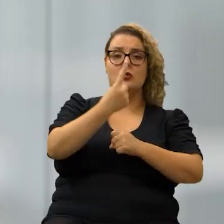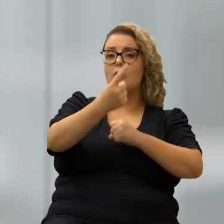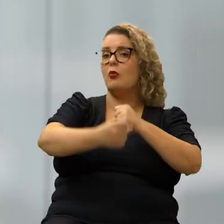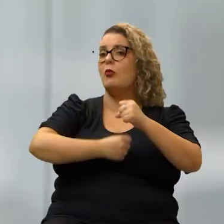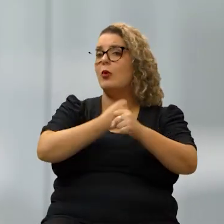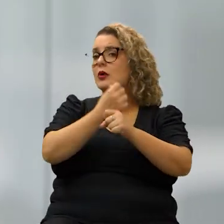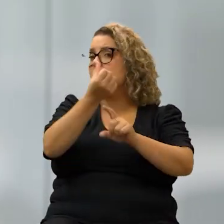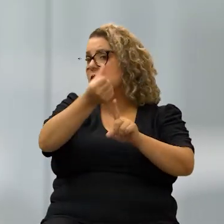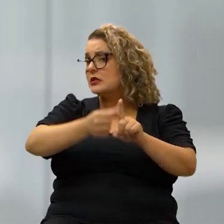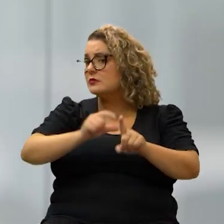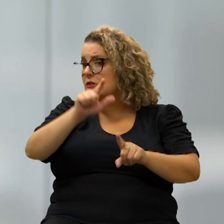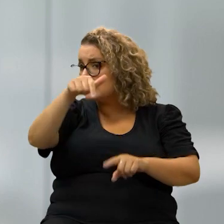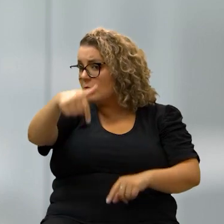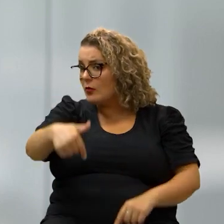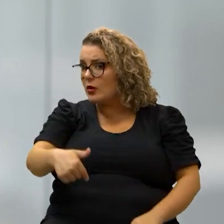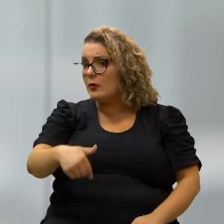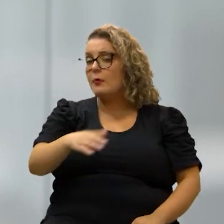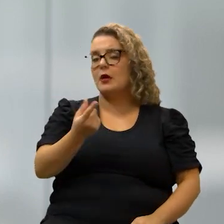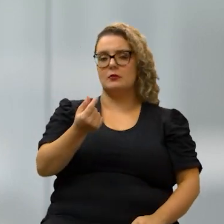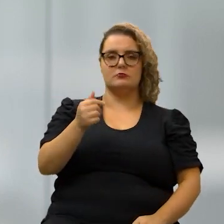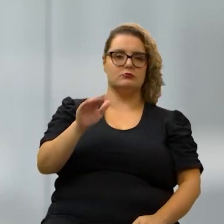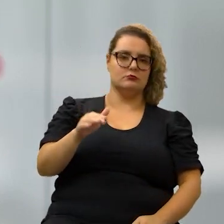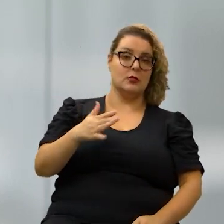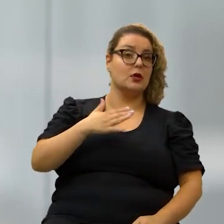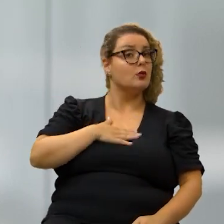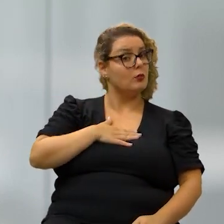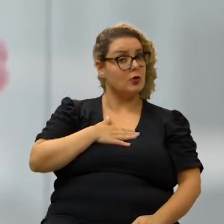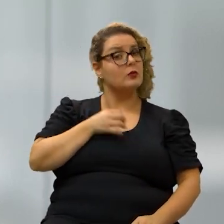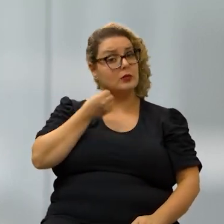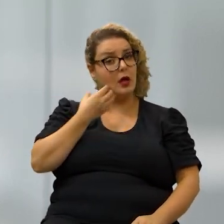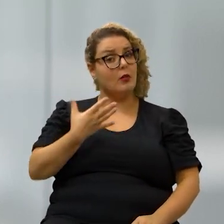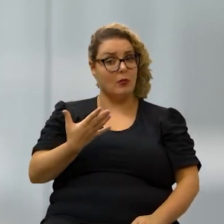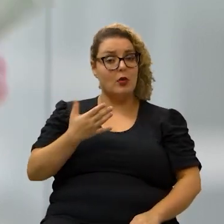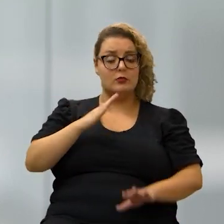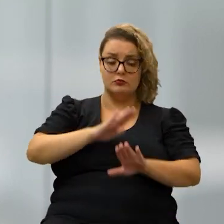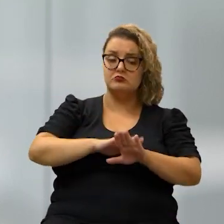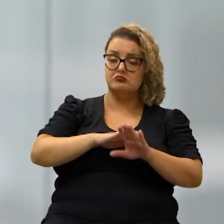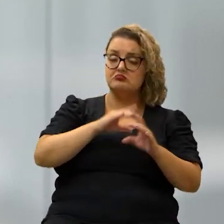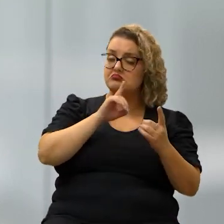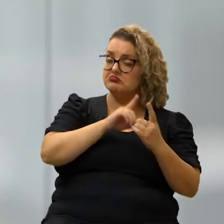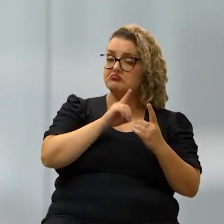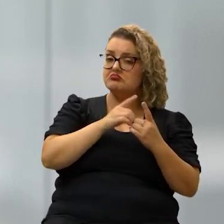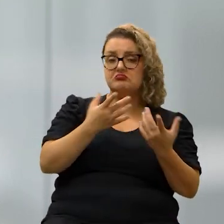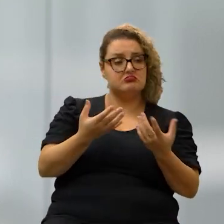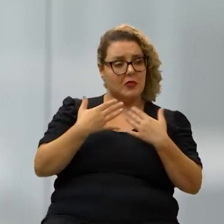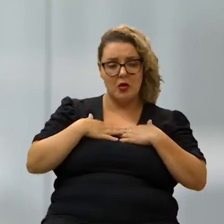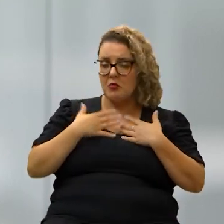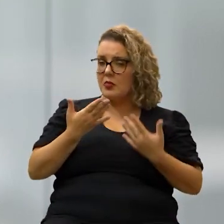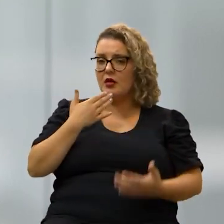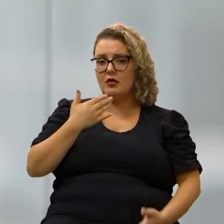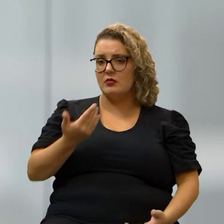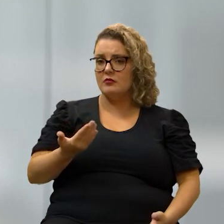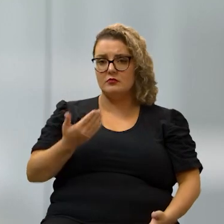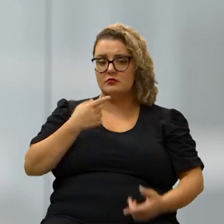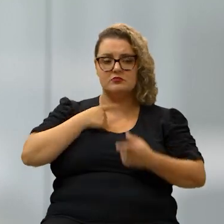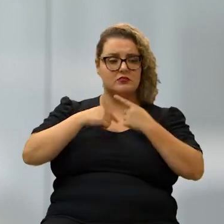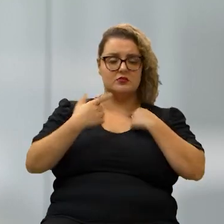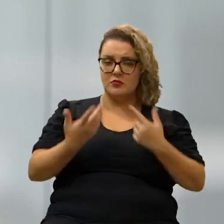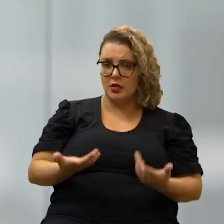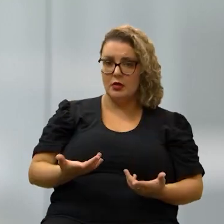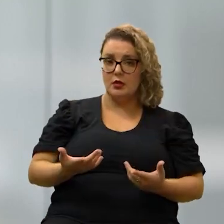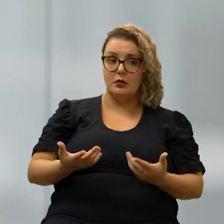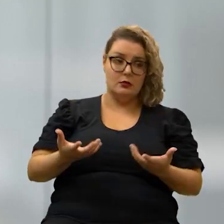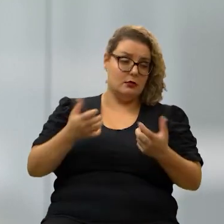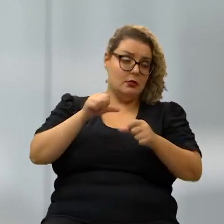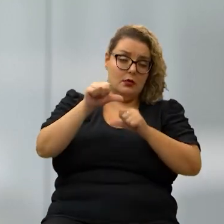e meio depois ele vai estar um pouco mais barato e às vezes o meu ainda está funcionando está atendendo perfeitamente as minhas necessidades mas eu quero